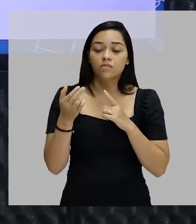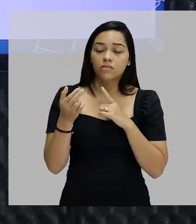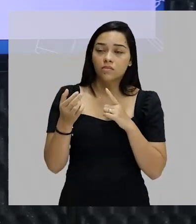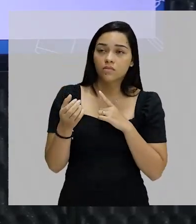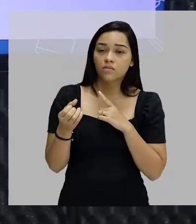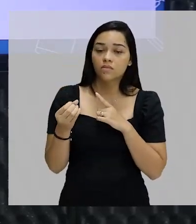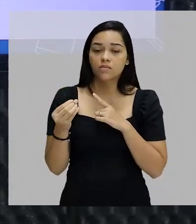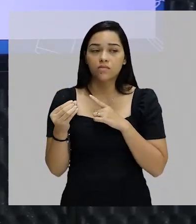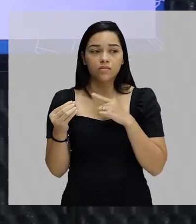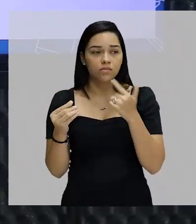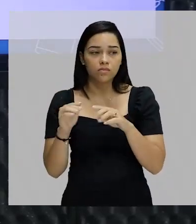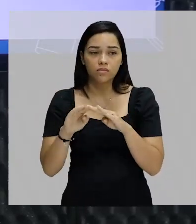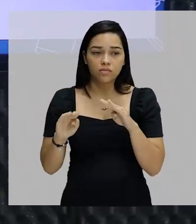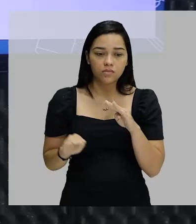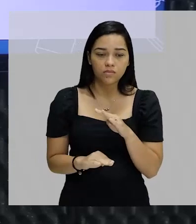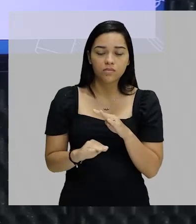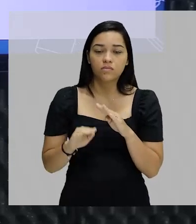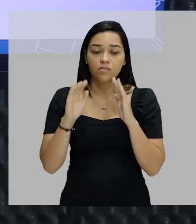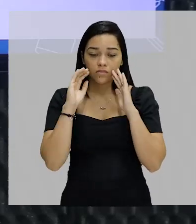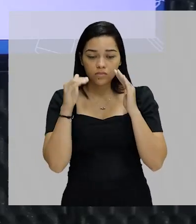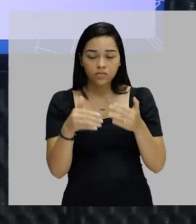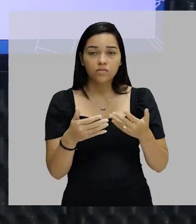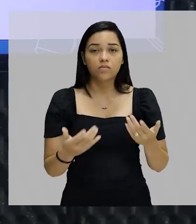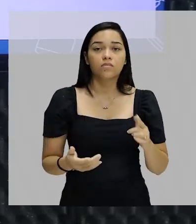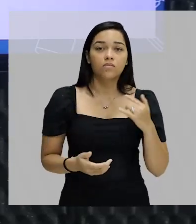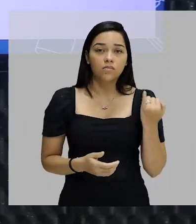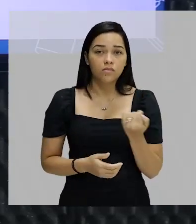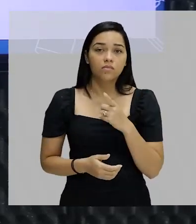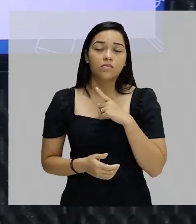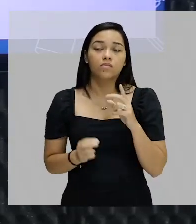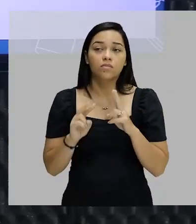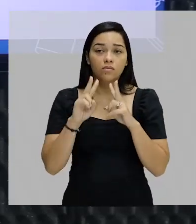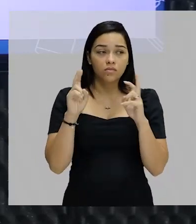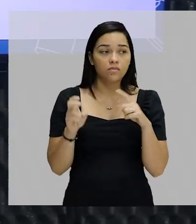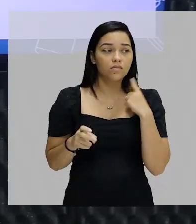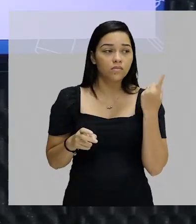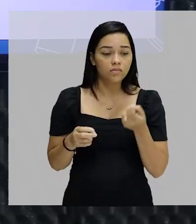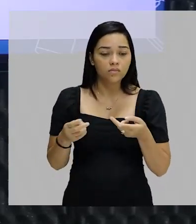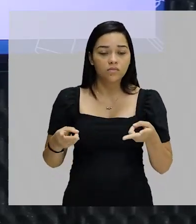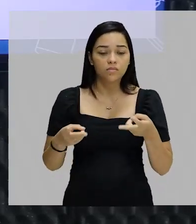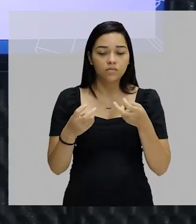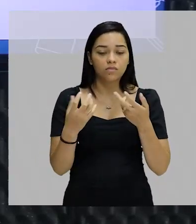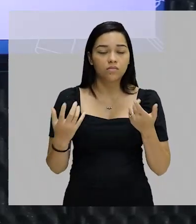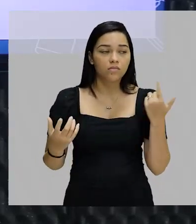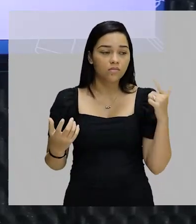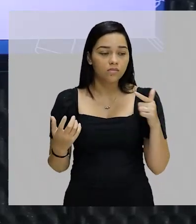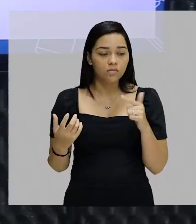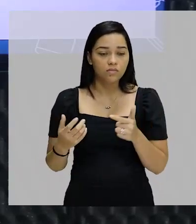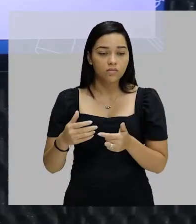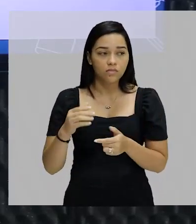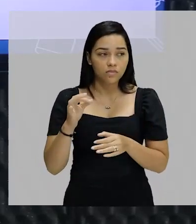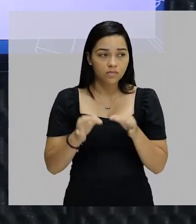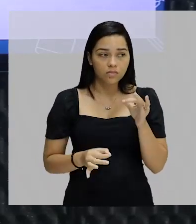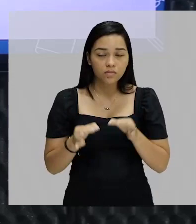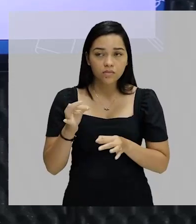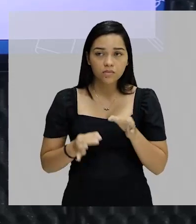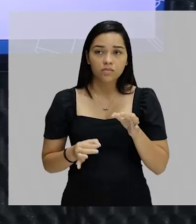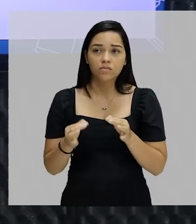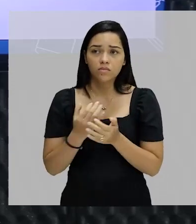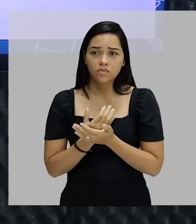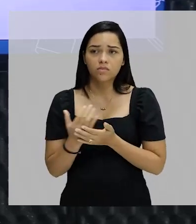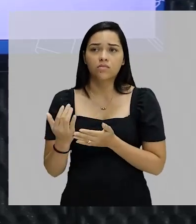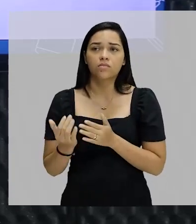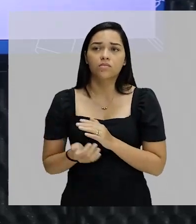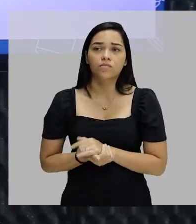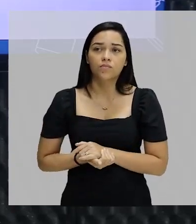desigualdade, existe concentração de renda. Então é sempre uma situação que a gente percebe como injusta. Vamos começar a